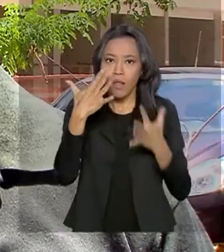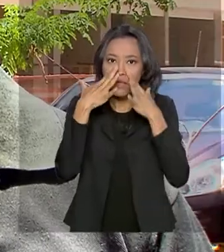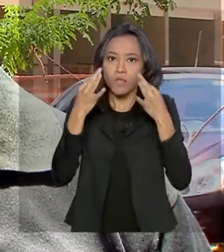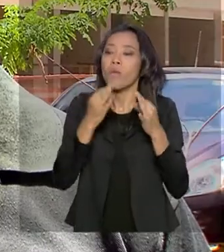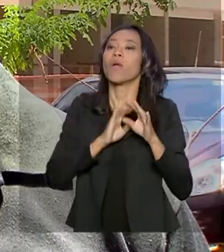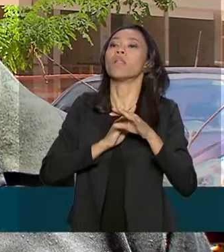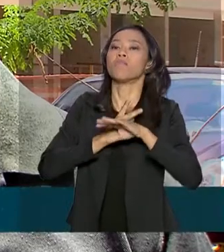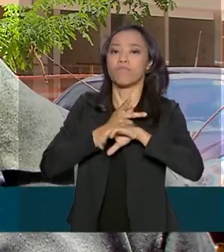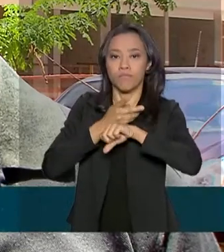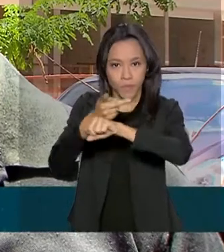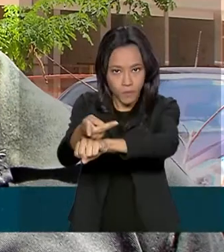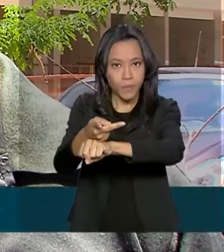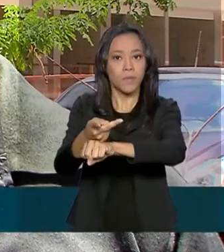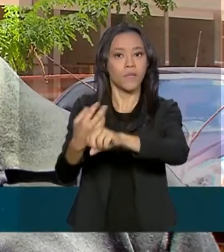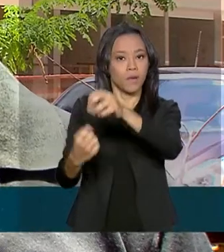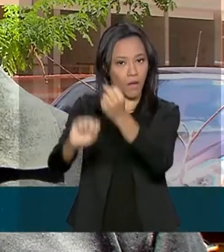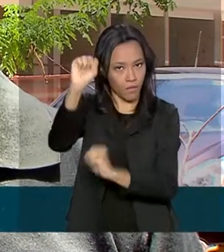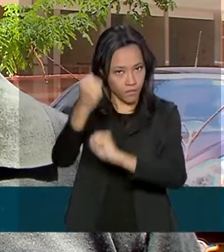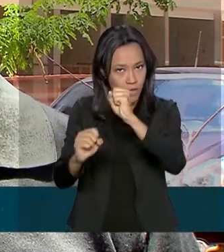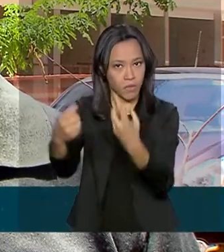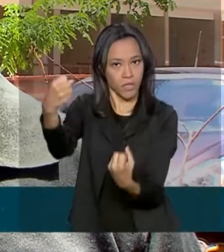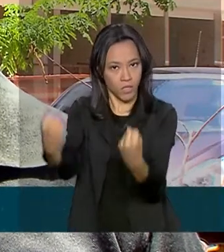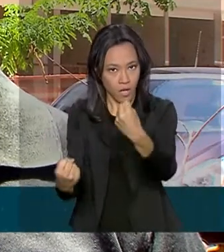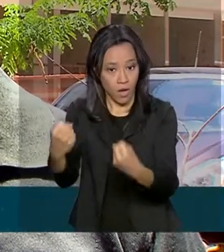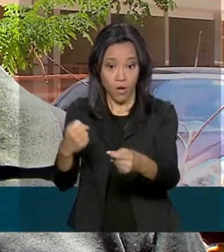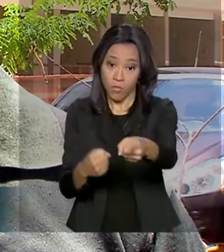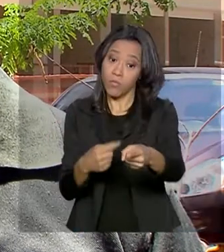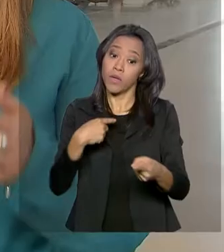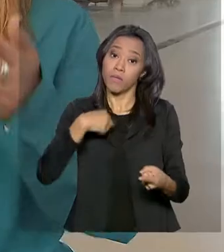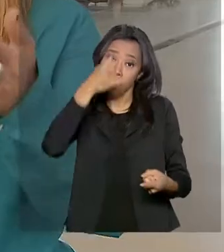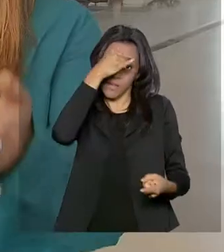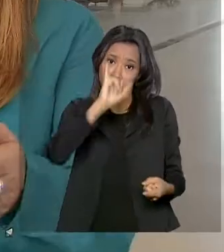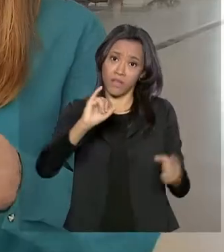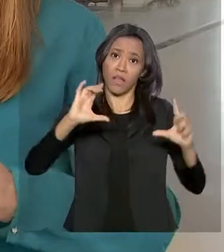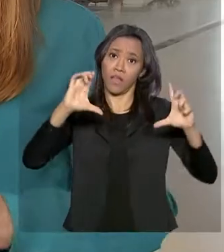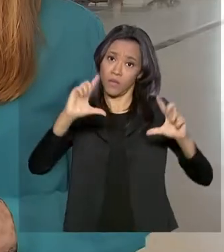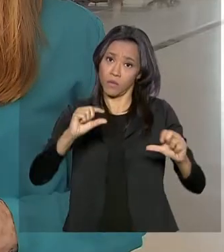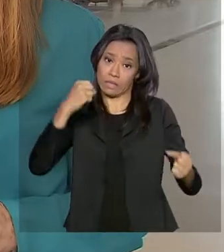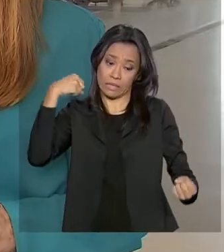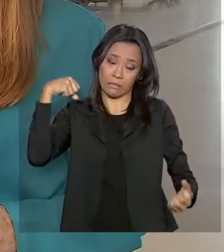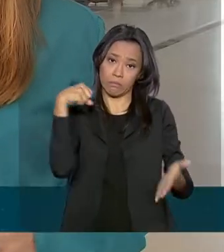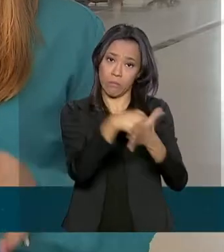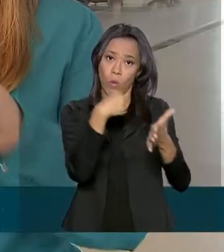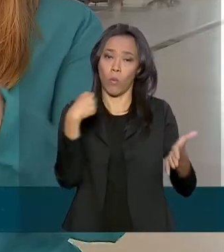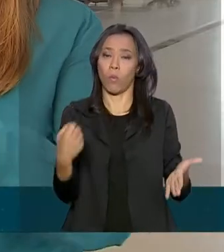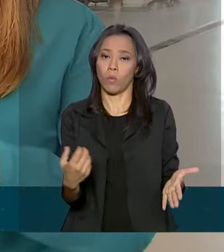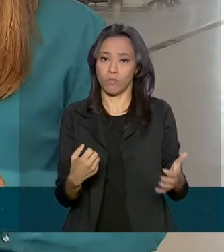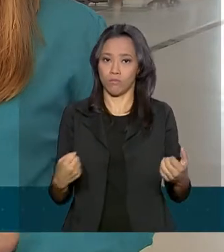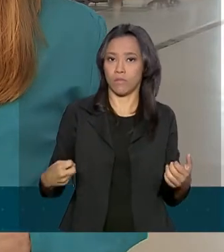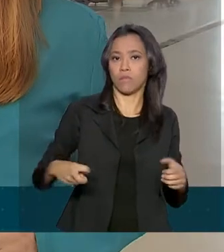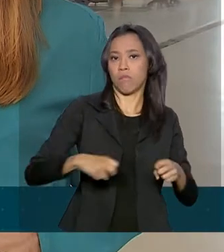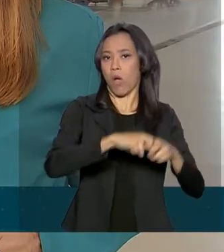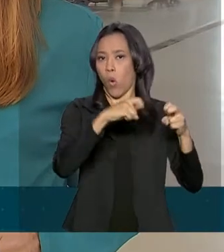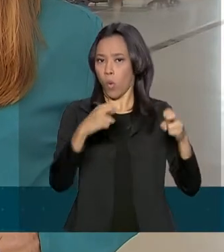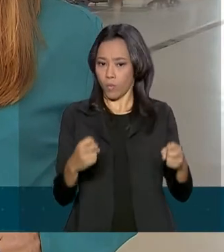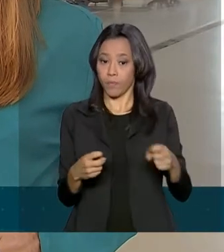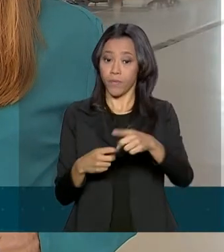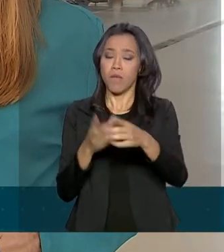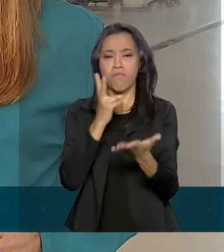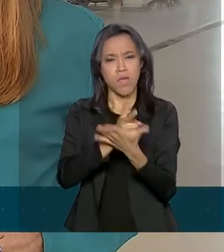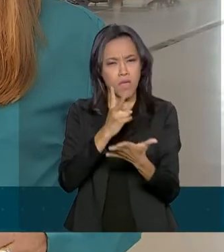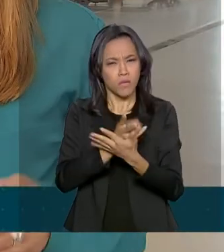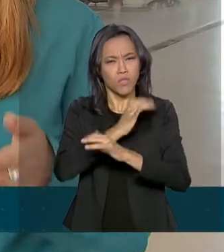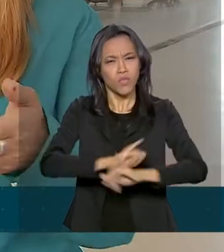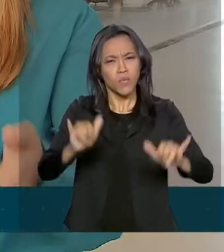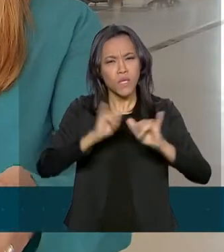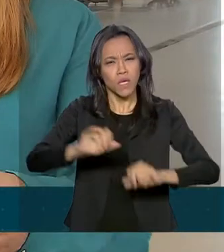O quanto antes resolver, a possibilidade de um acidente é menor, né? Mesmo com os riscos, o atendimento às campanhas de recall